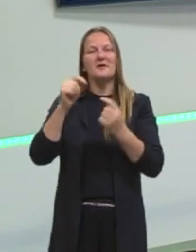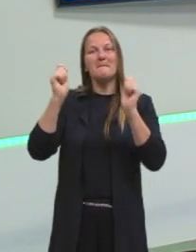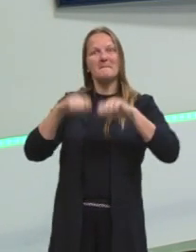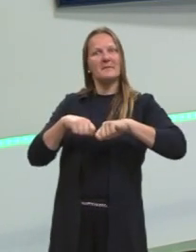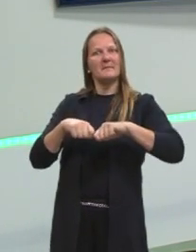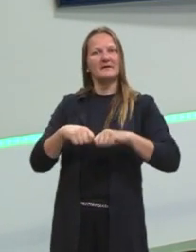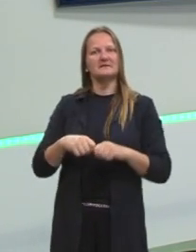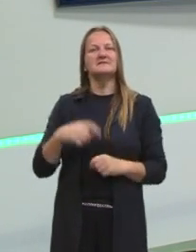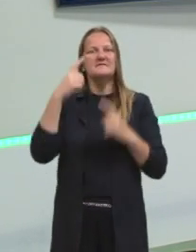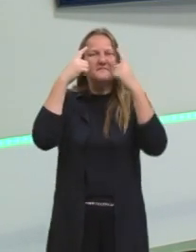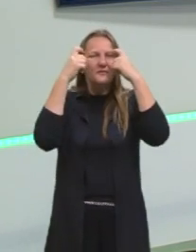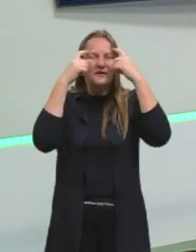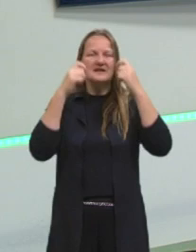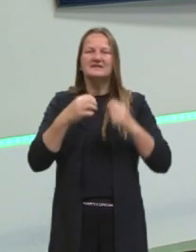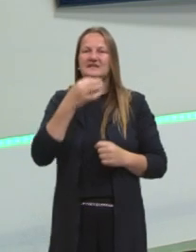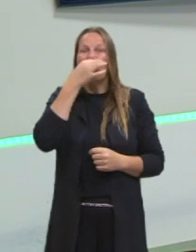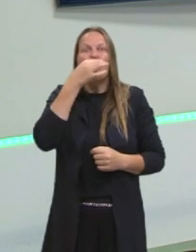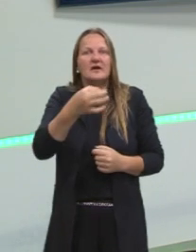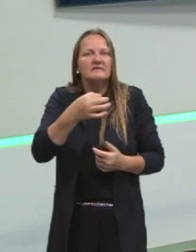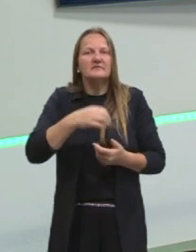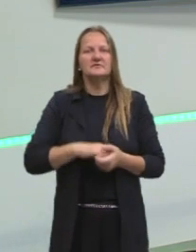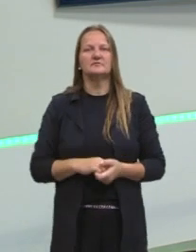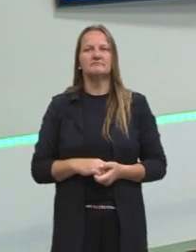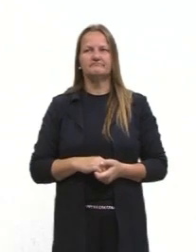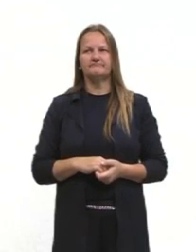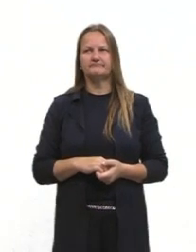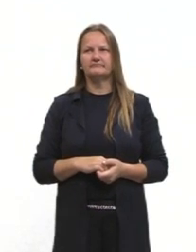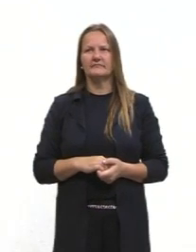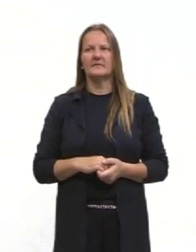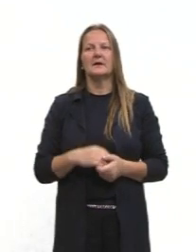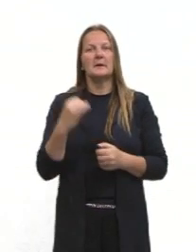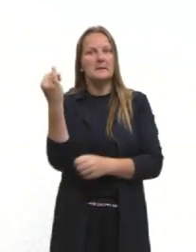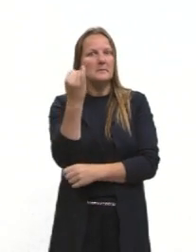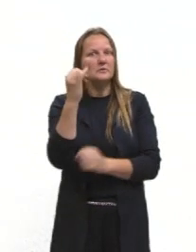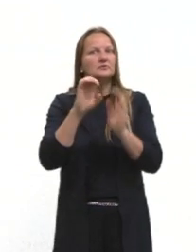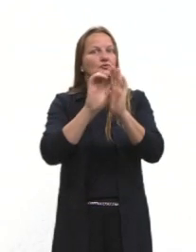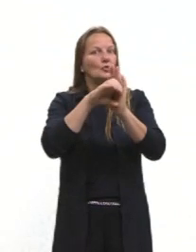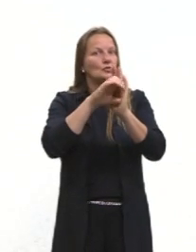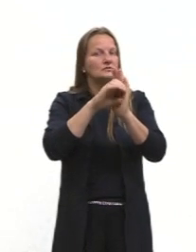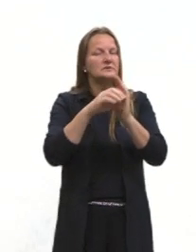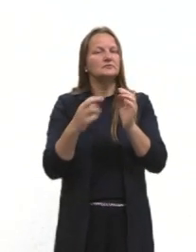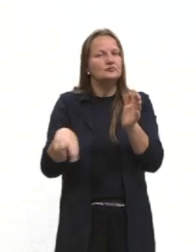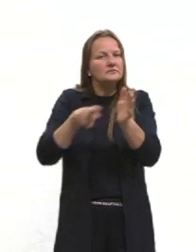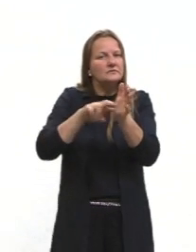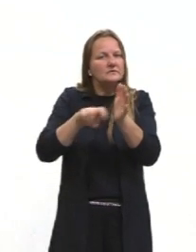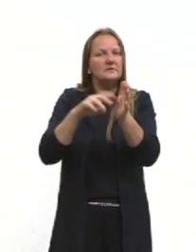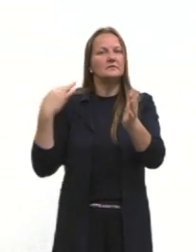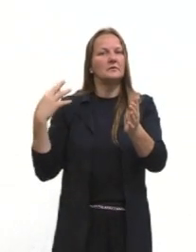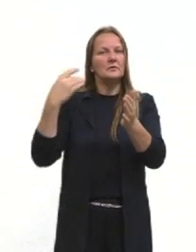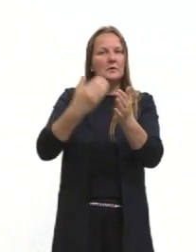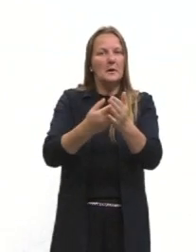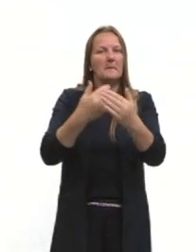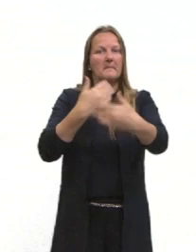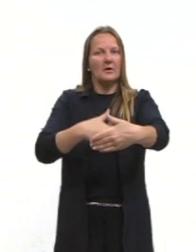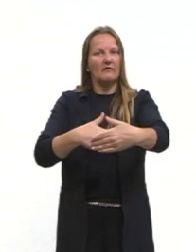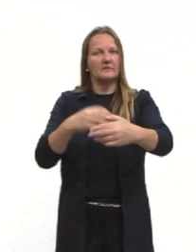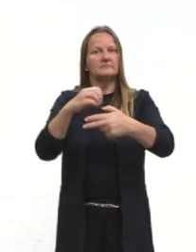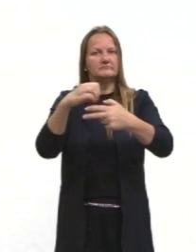violências tão absurdas. Então, a banalidade do mal é um conceito bem importante de se dar uma revisada antes da prova do Enem.